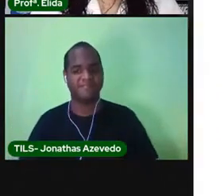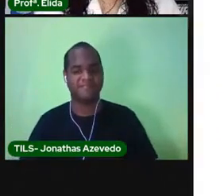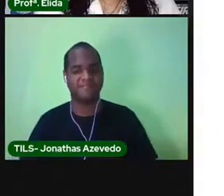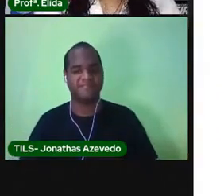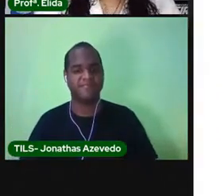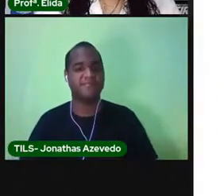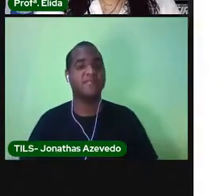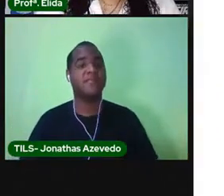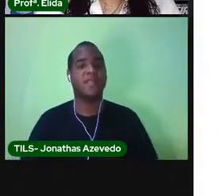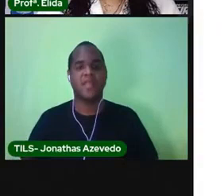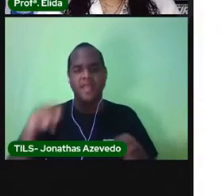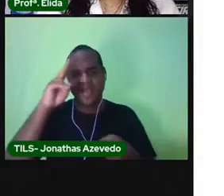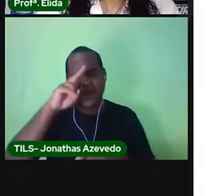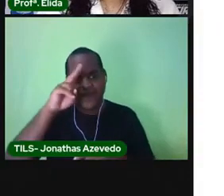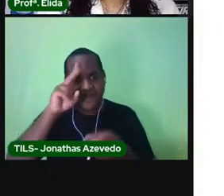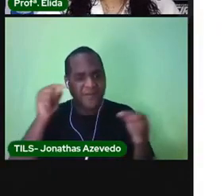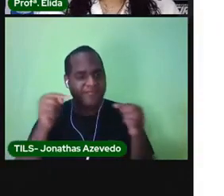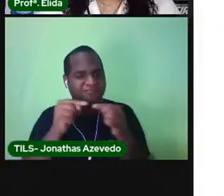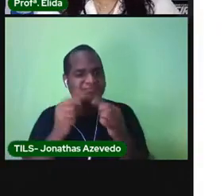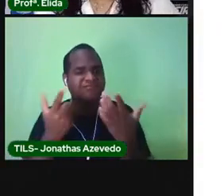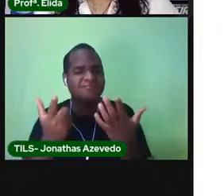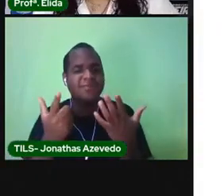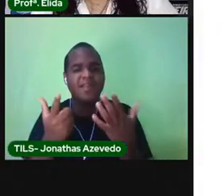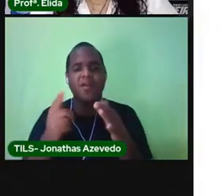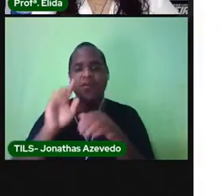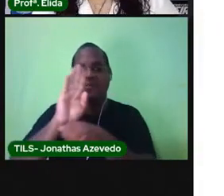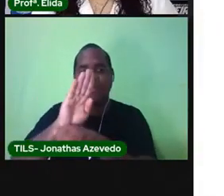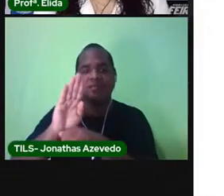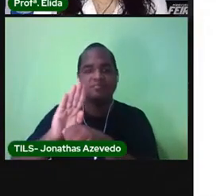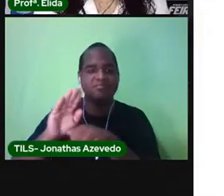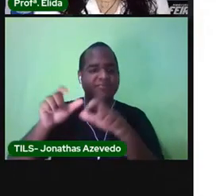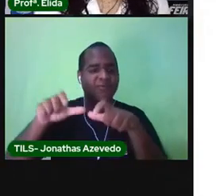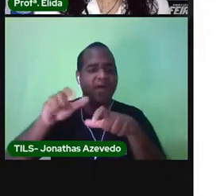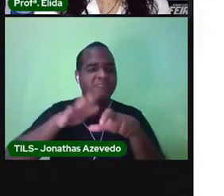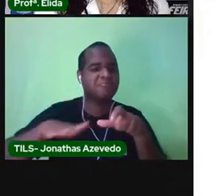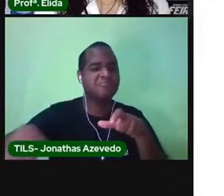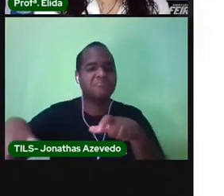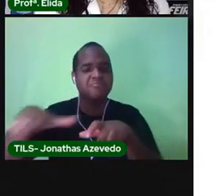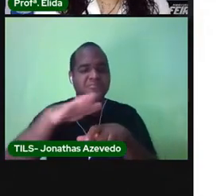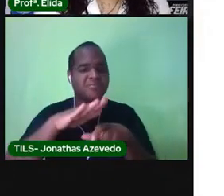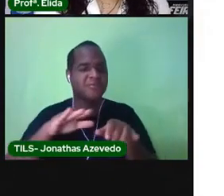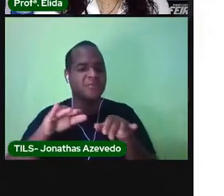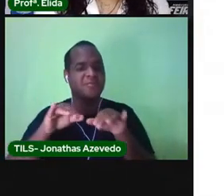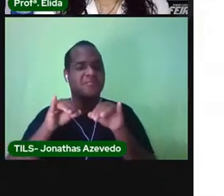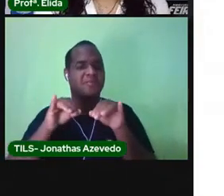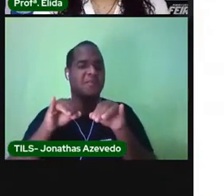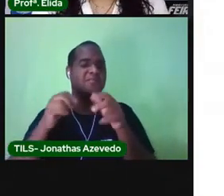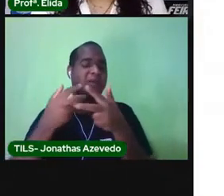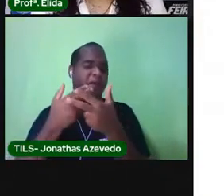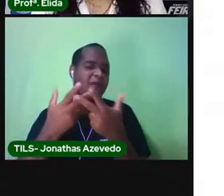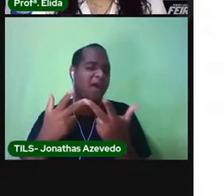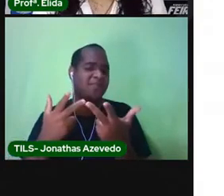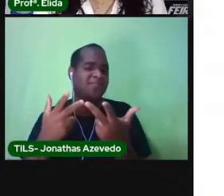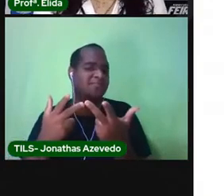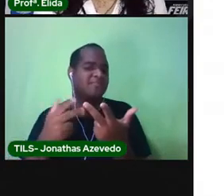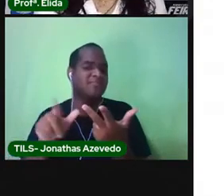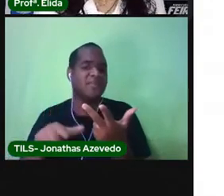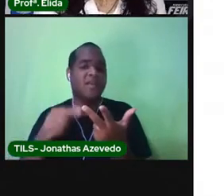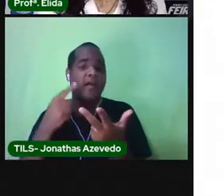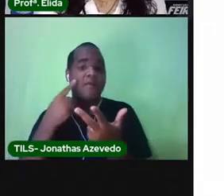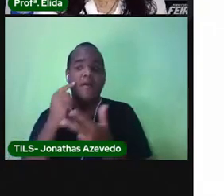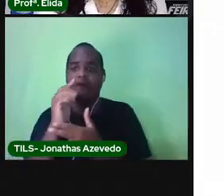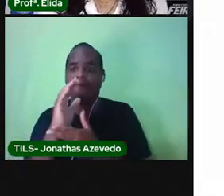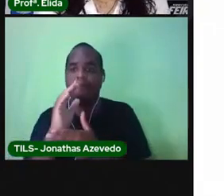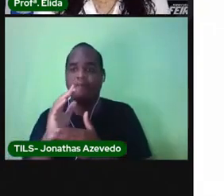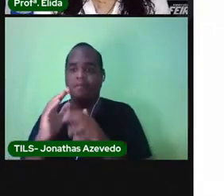Você imagina o que é um bairro comercial? O é formado principalmente de comércios